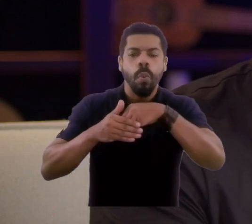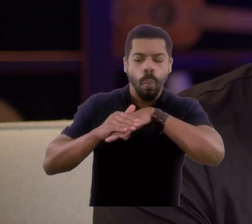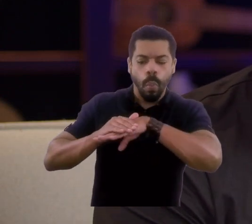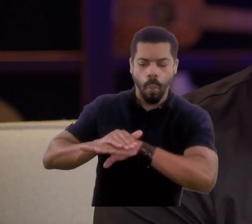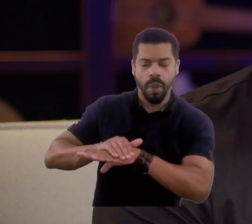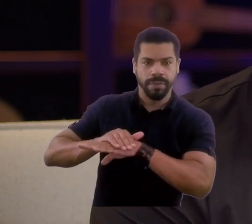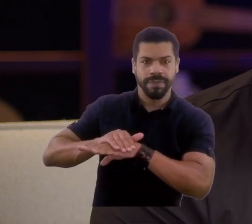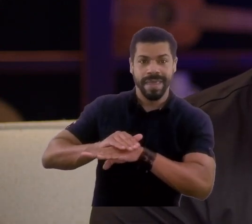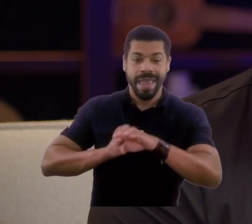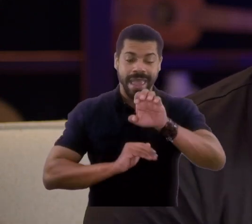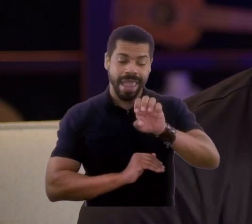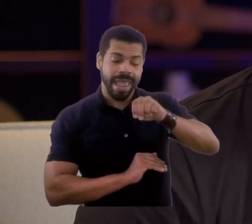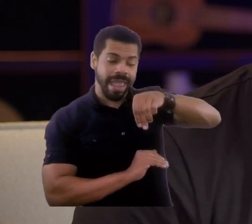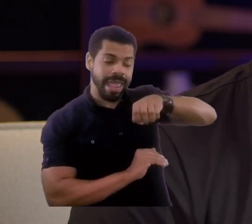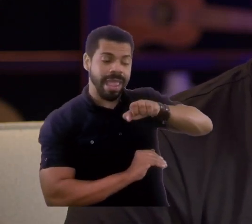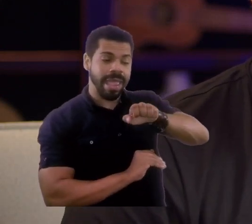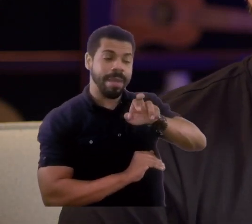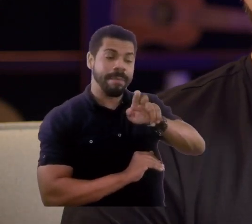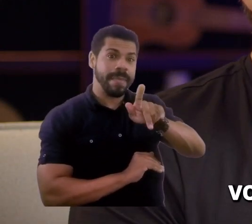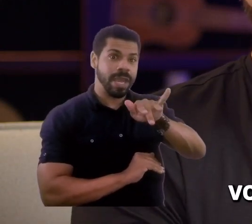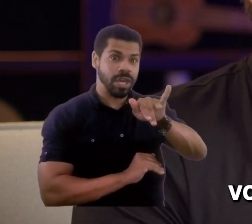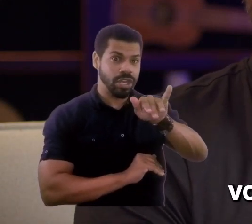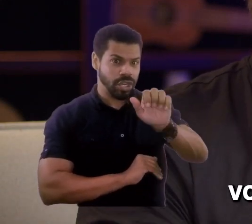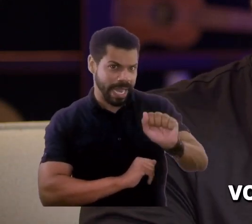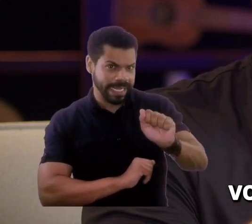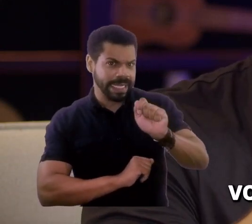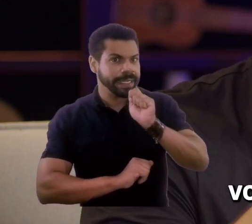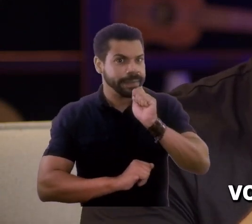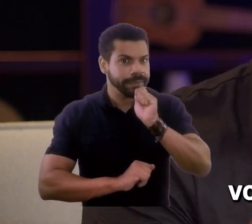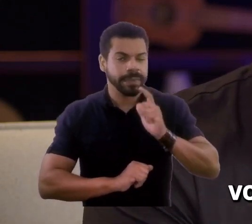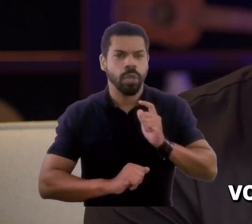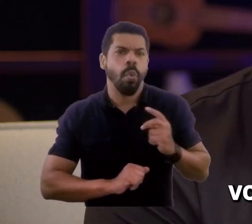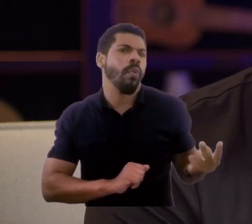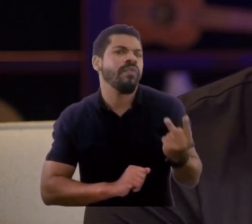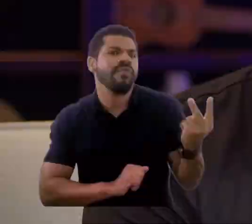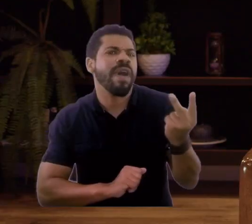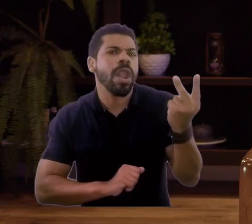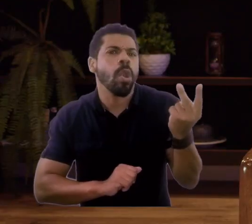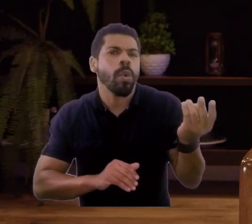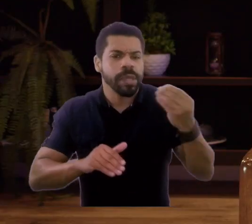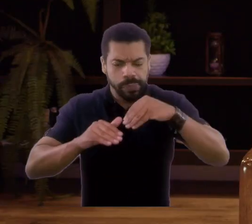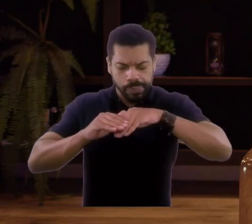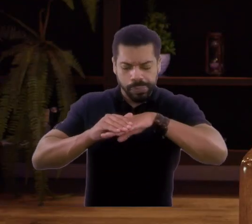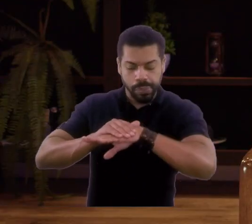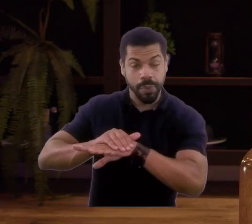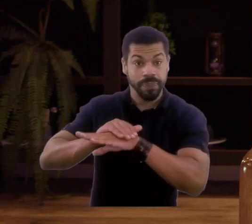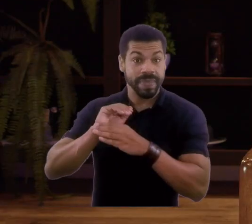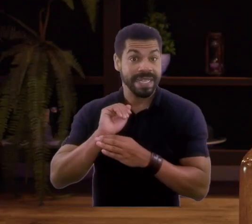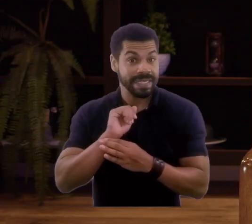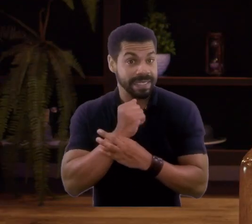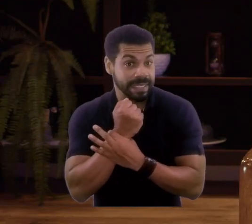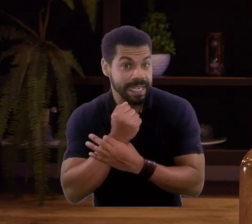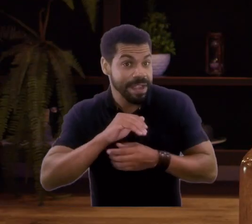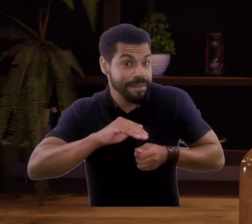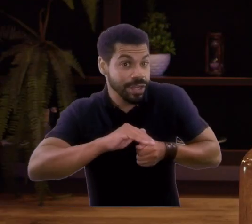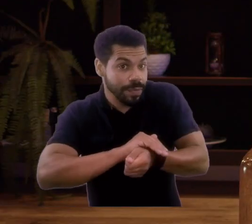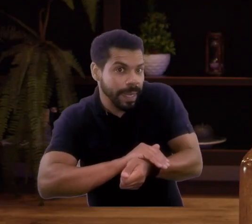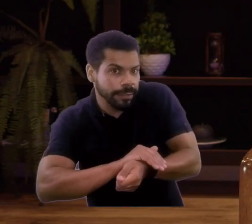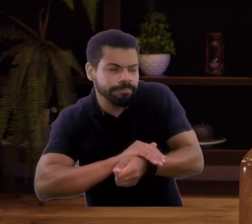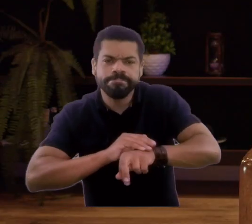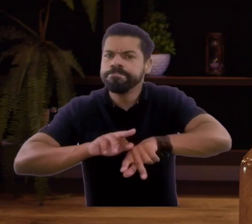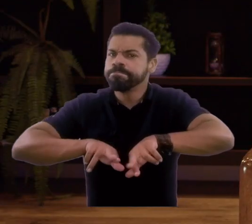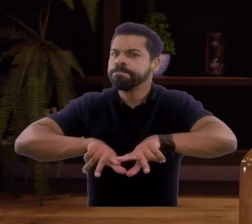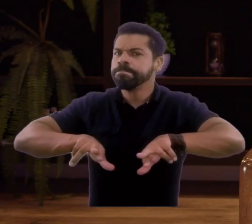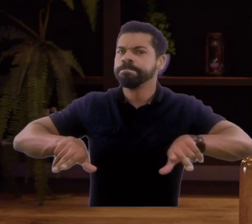chama de reserva de emergência, ou seja, você vai pegar um determinado valor e vai colocar em investimentos seguros e